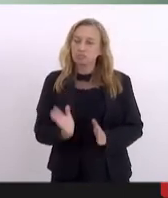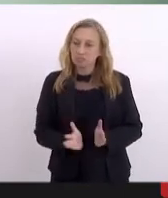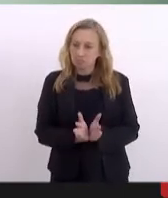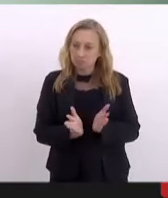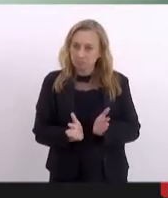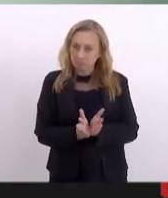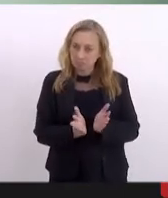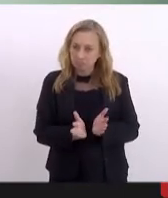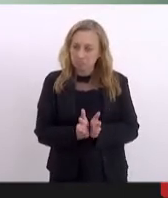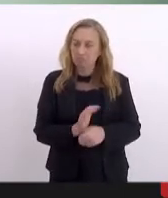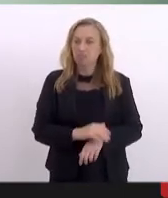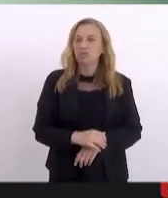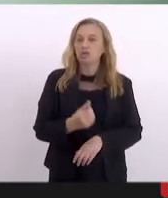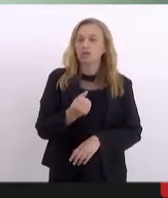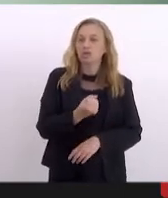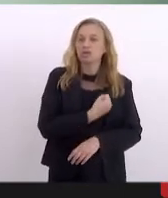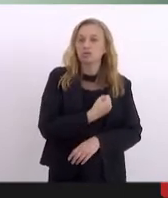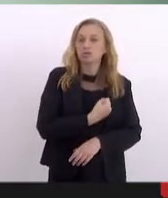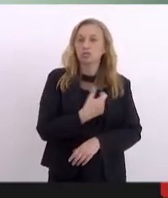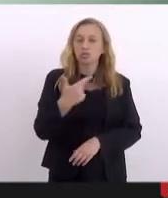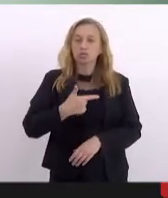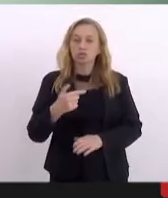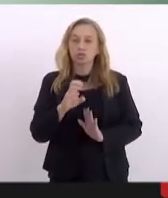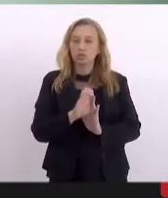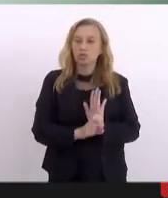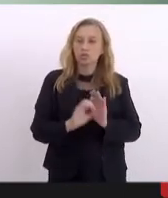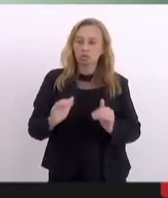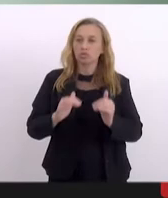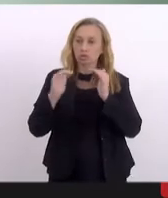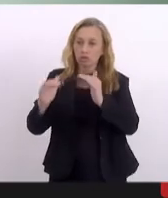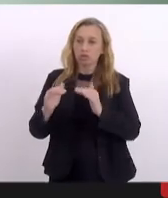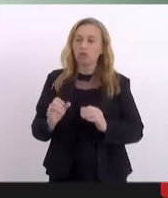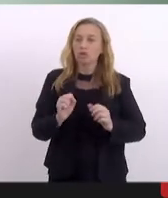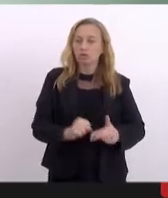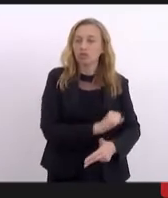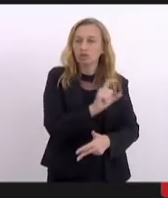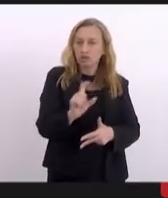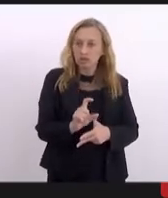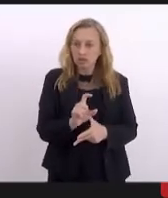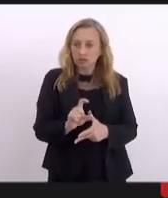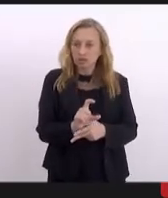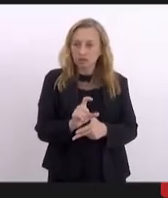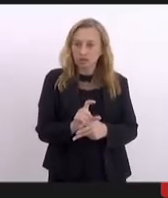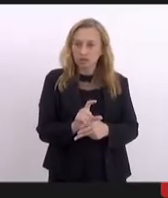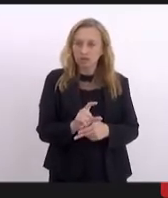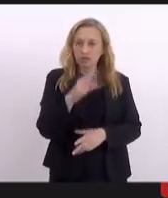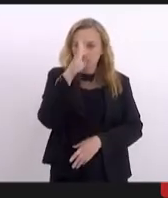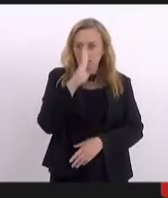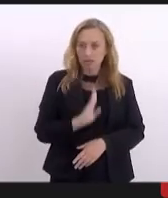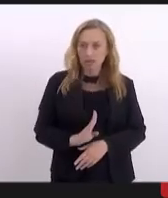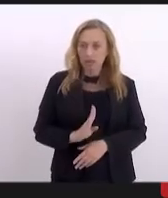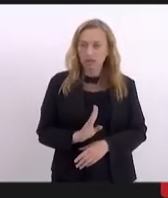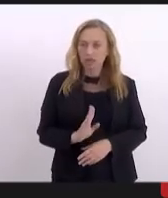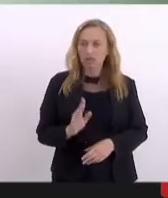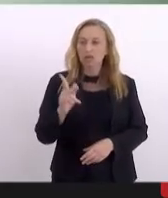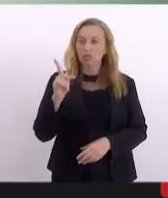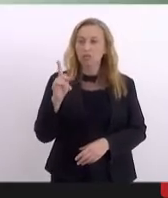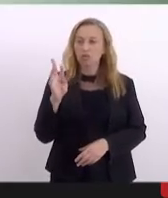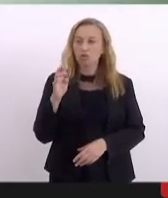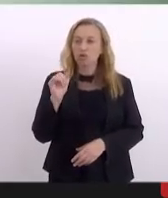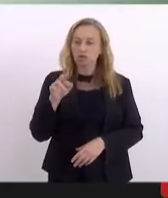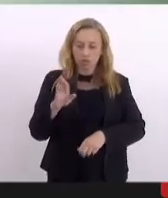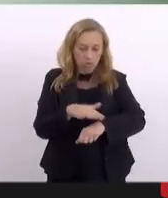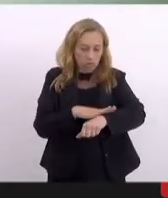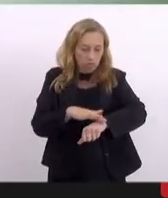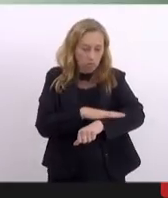Subemenda número 2. O Poder Executivo poderá disponibilizar gratuitamente protetor solar aos